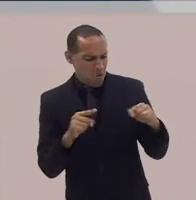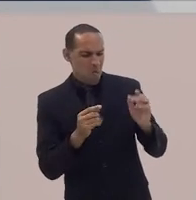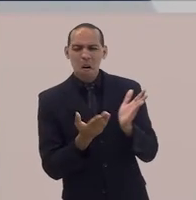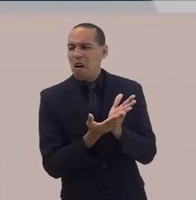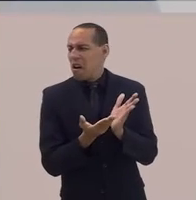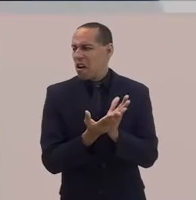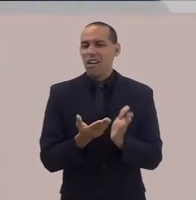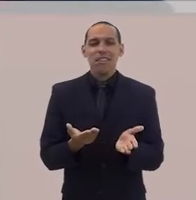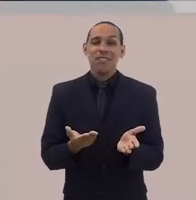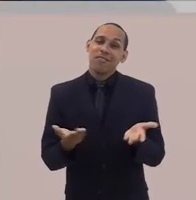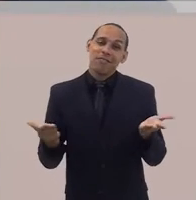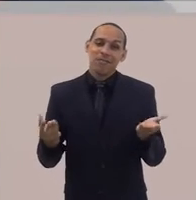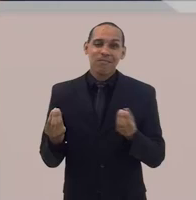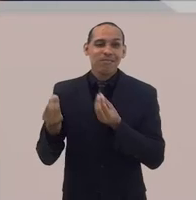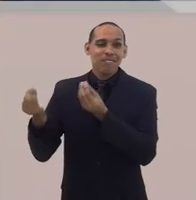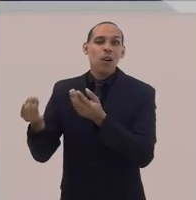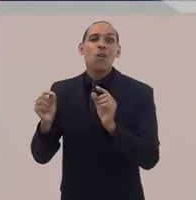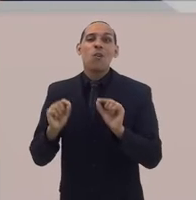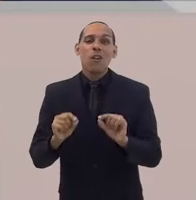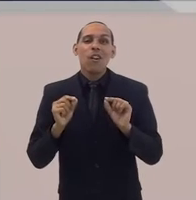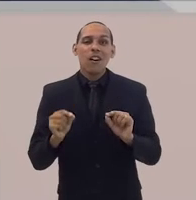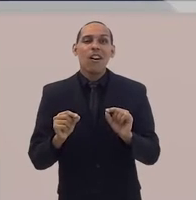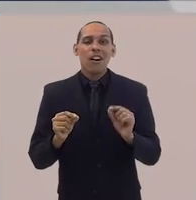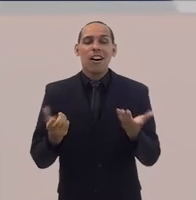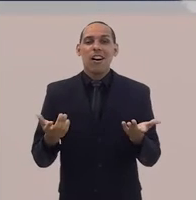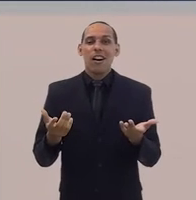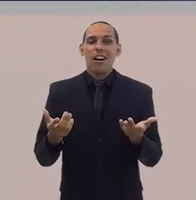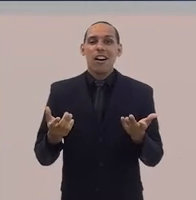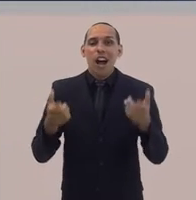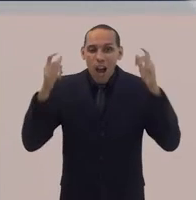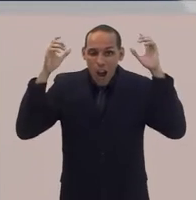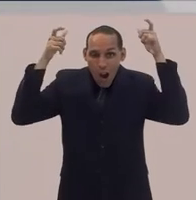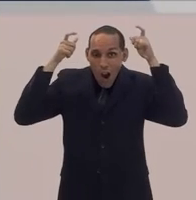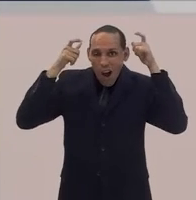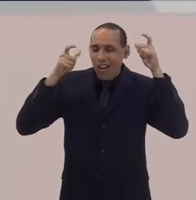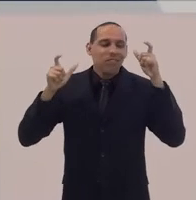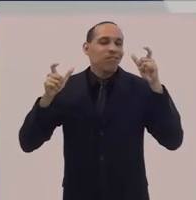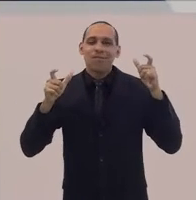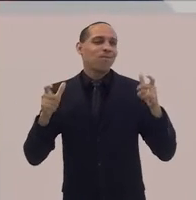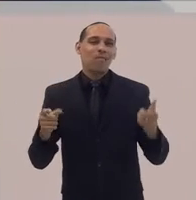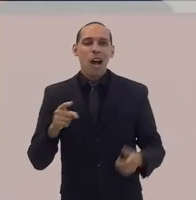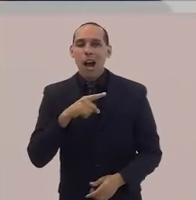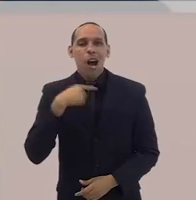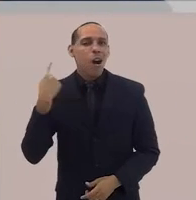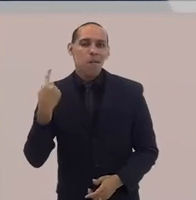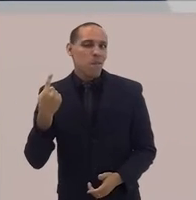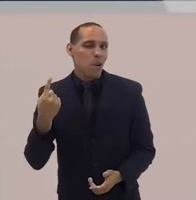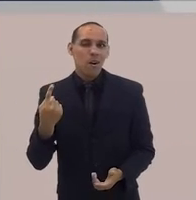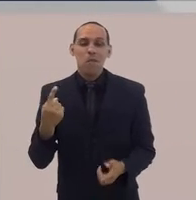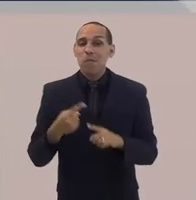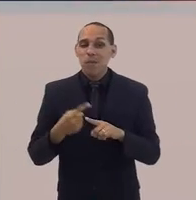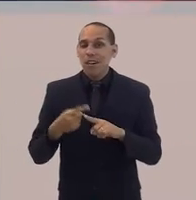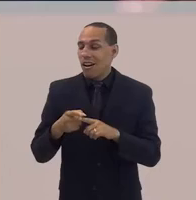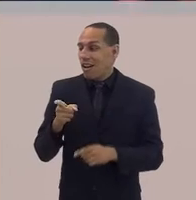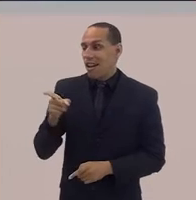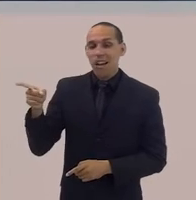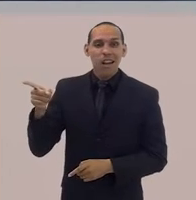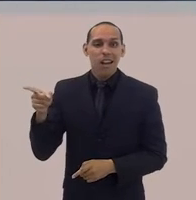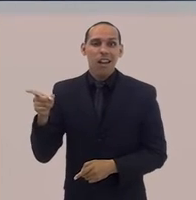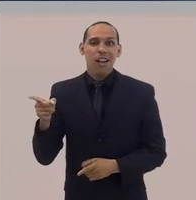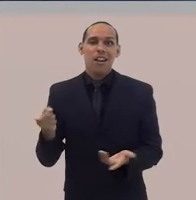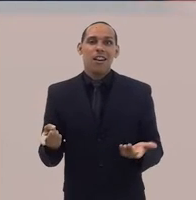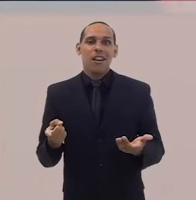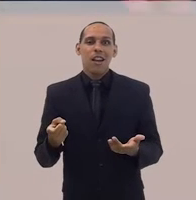é que deram a ele não uma coroa, mas uma cruz. Porque tinha o registro popular, porque tinha os